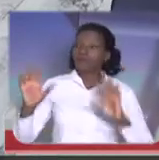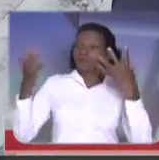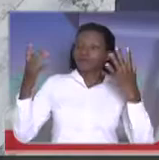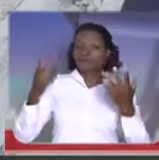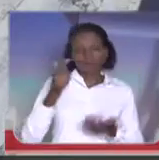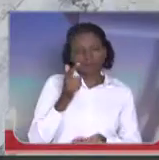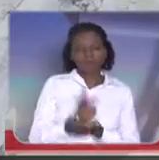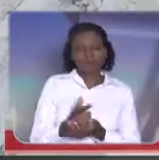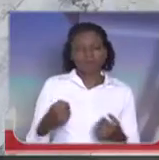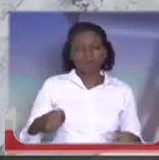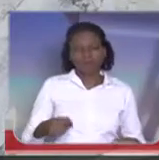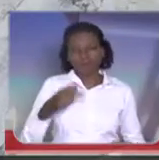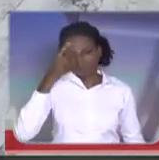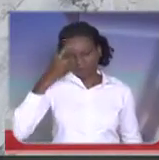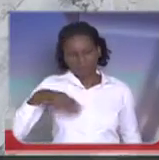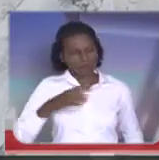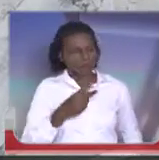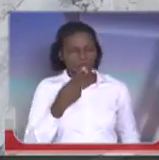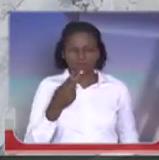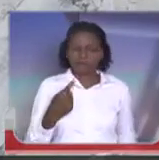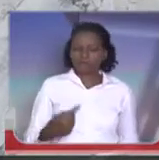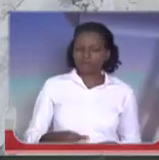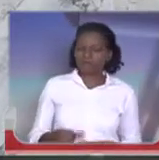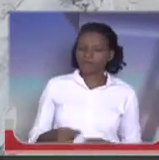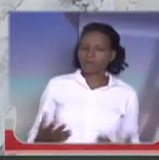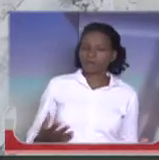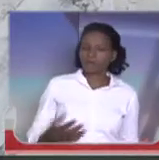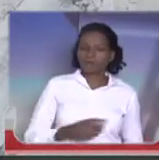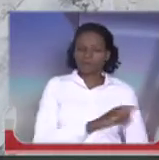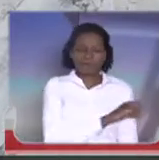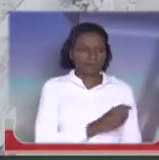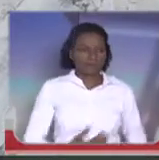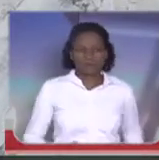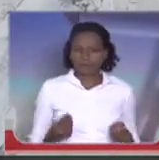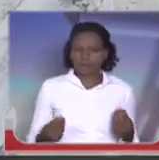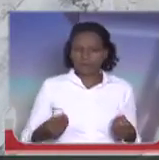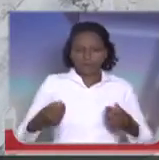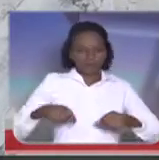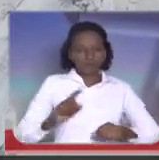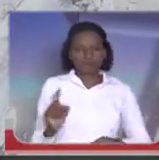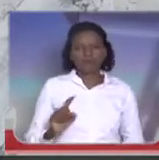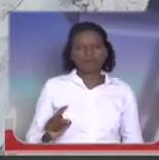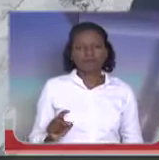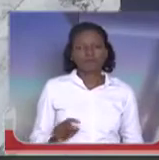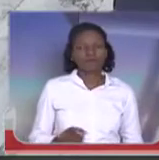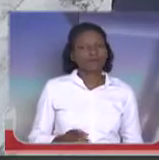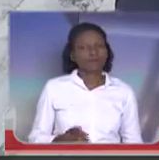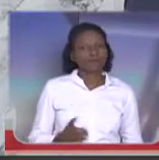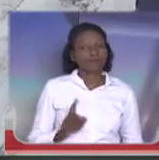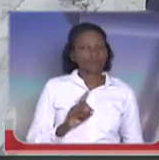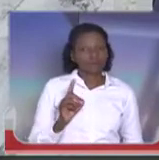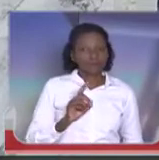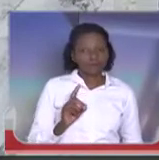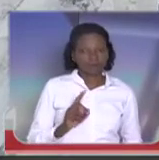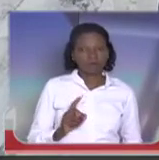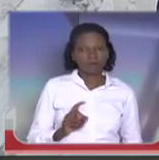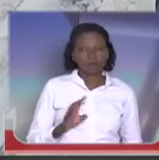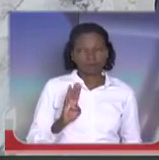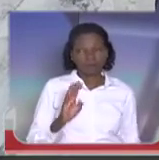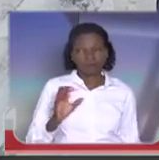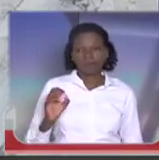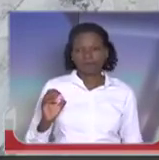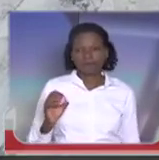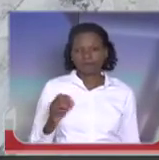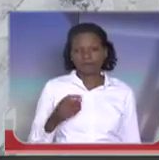que ir armado. Aí o pessoal fala, pô, mas que exagero, coronel. Isso é um absurdo, é desnecessário. Não é exagero. Eu quero citar essa ocorrência aqui.